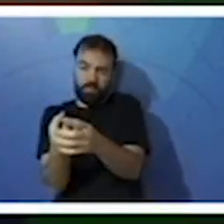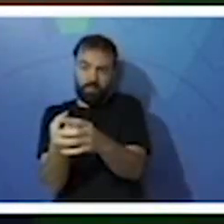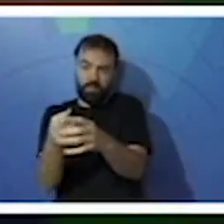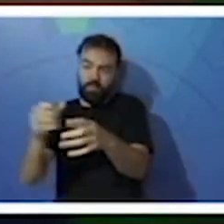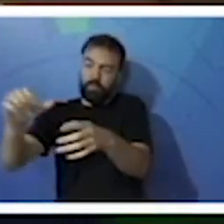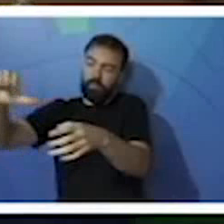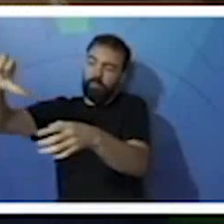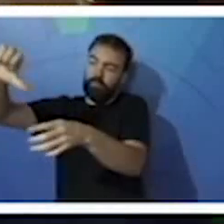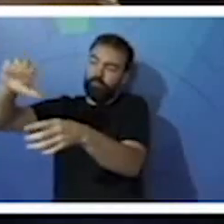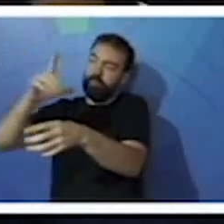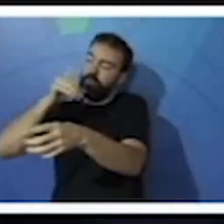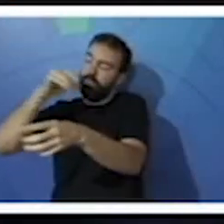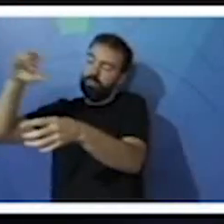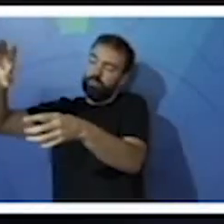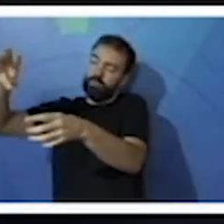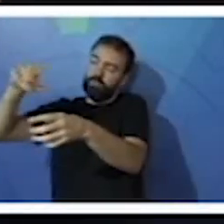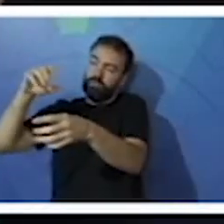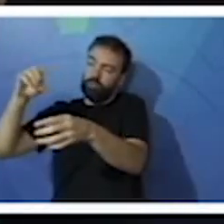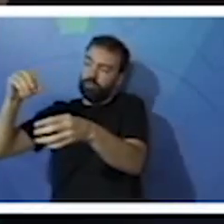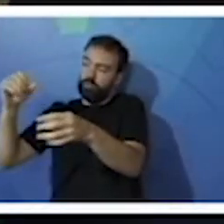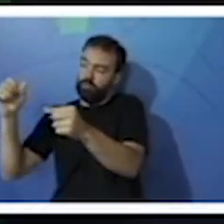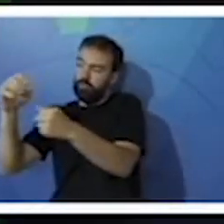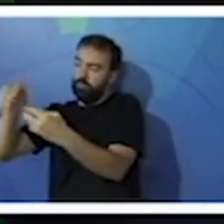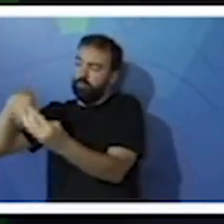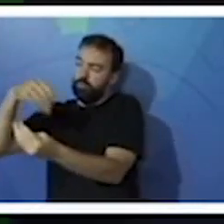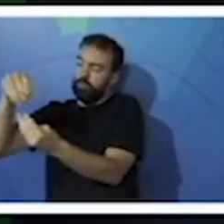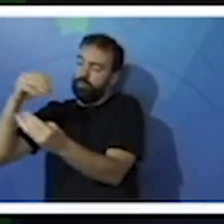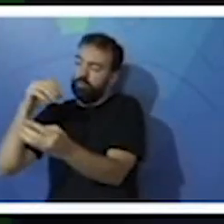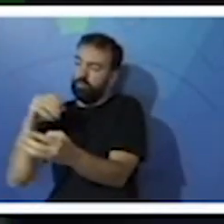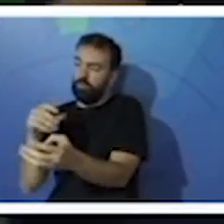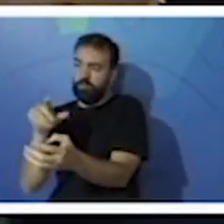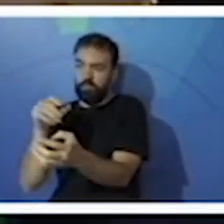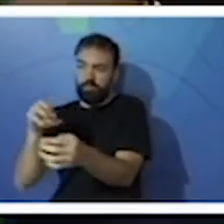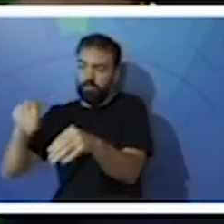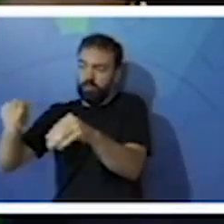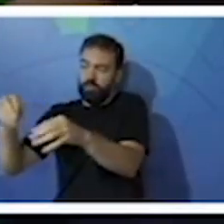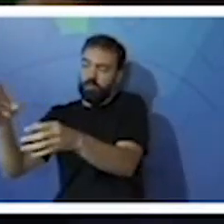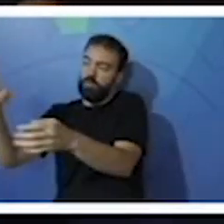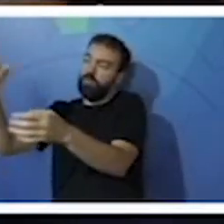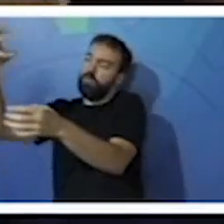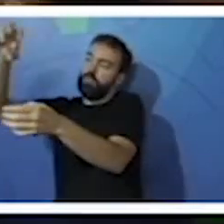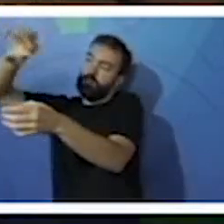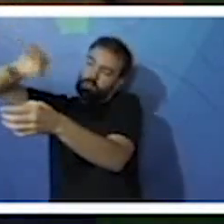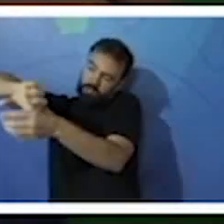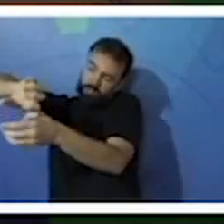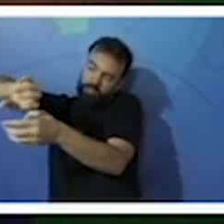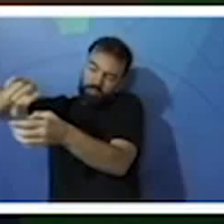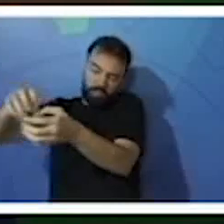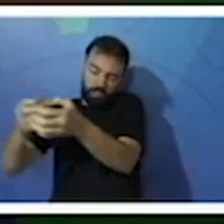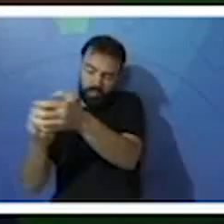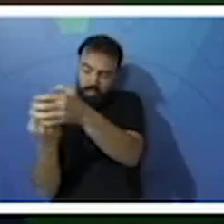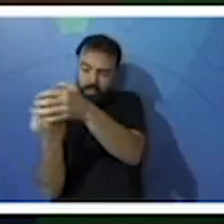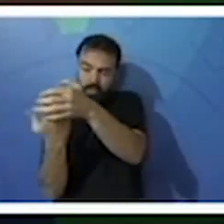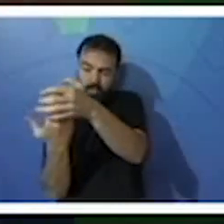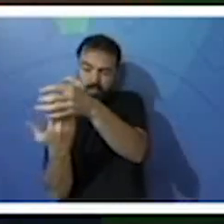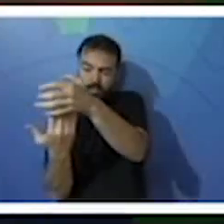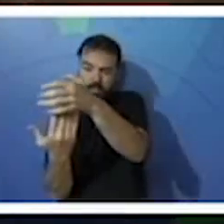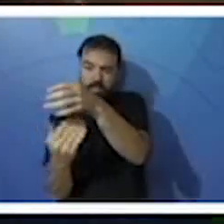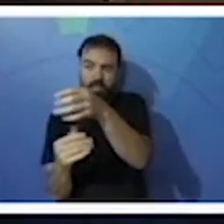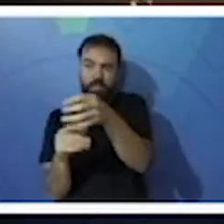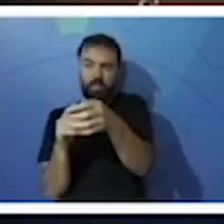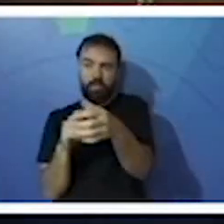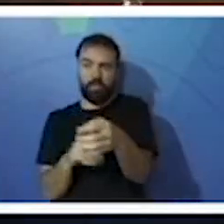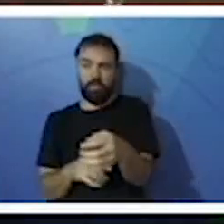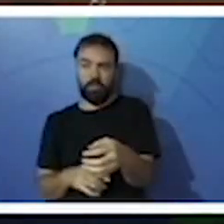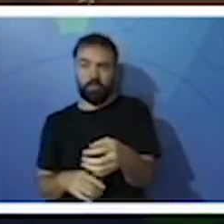despeje a água com areia lentamente no filtro de papel e observe. Vocês vão observar que vai